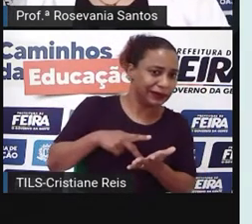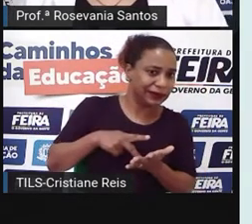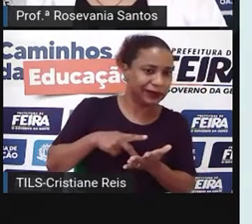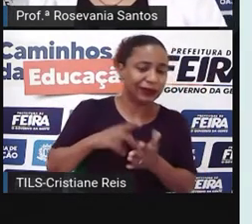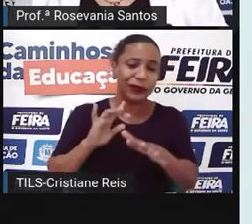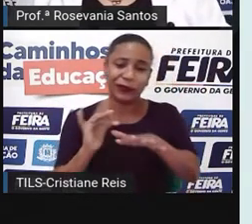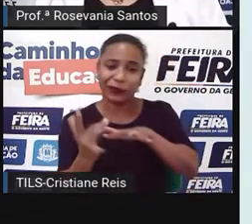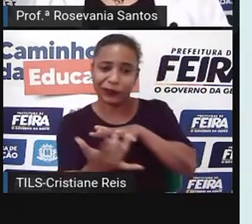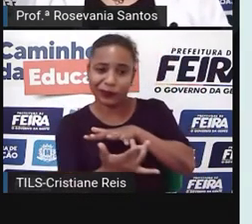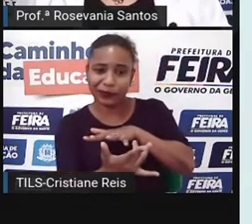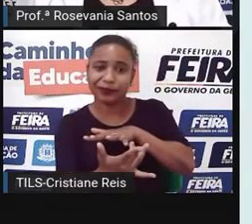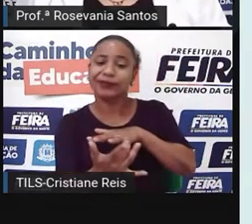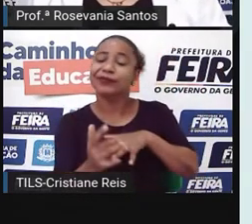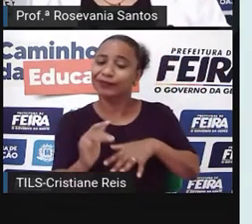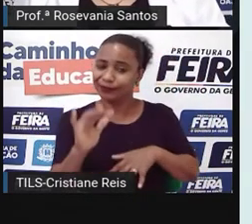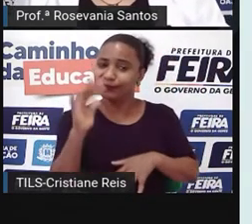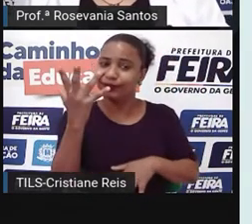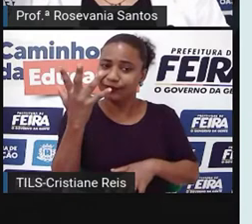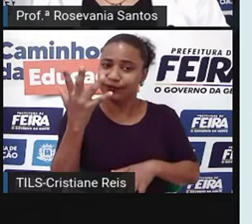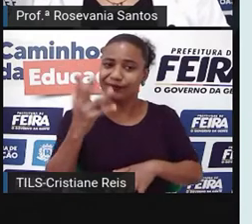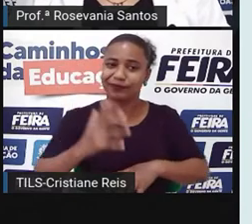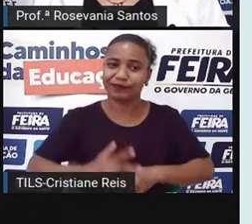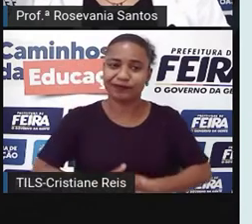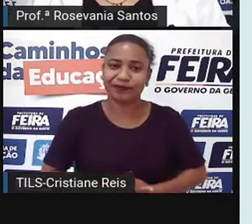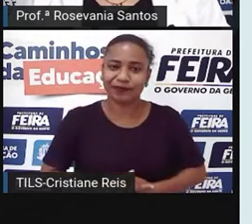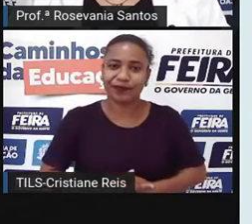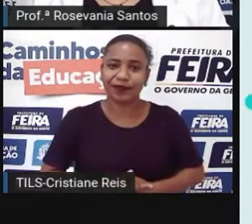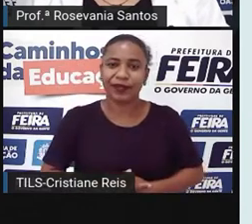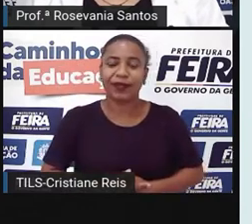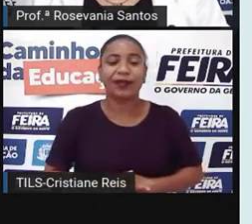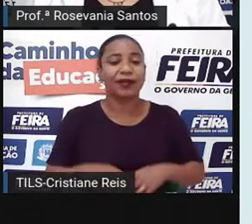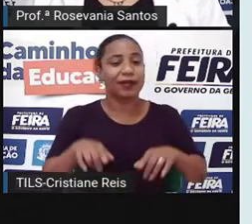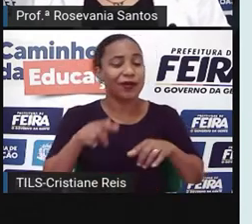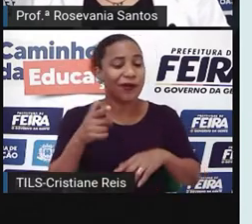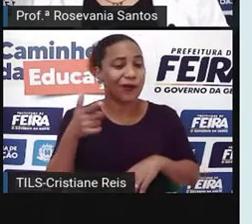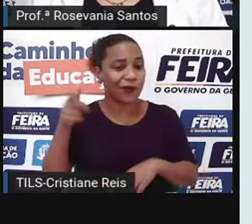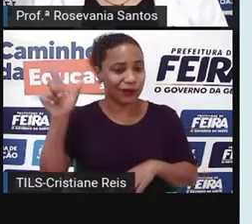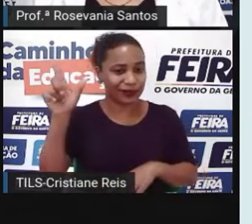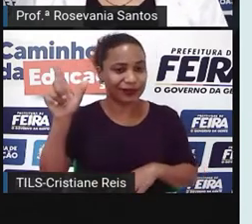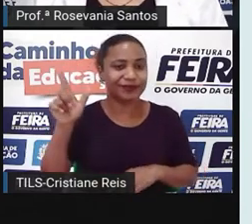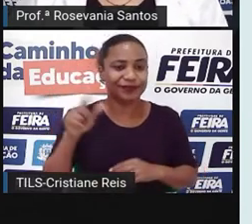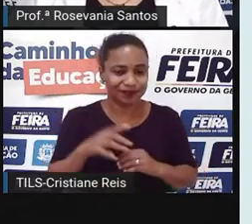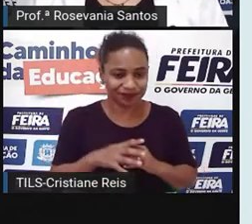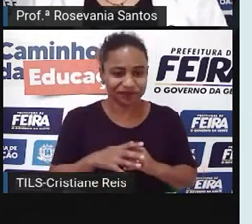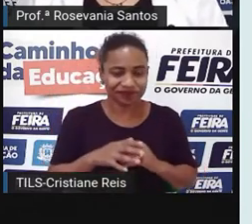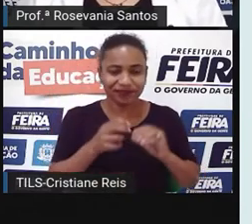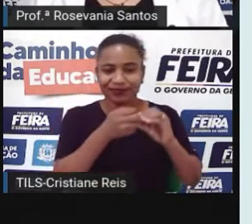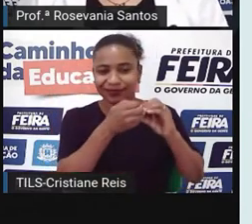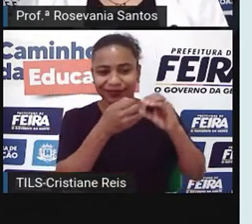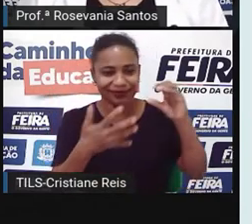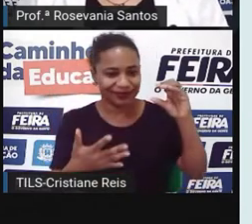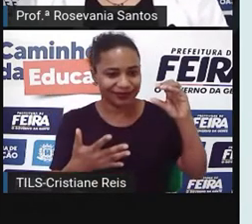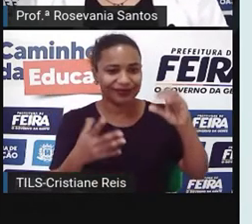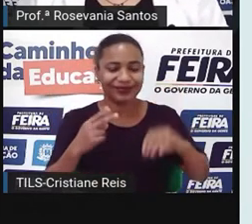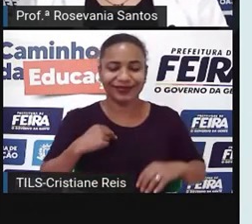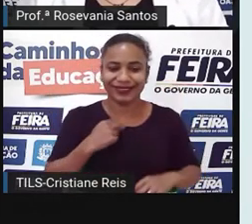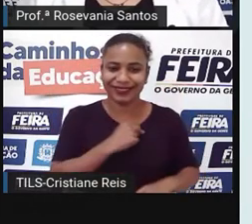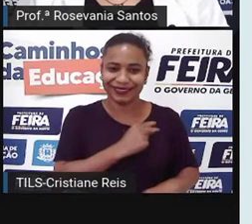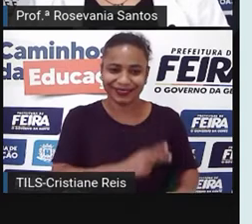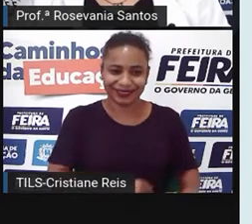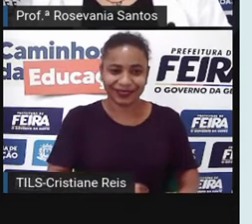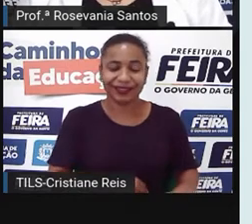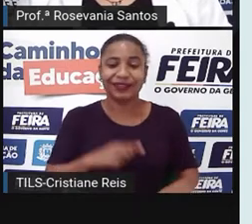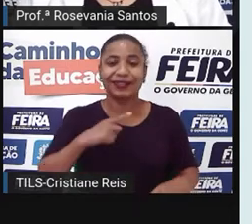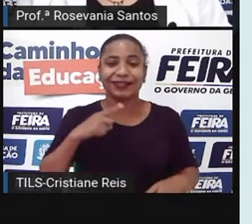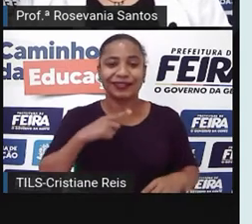redes sociais de vocês. Outra coisa também que chama atenção na China é essa muralha, gente, também chamada de grande